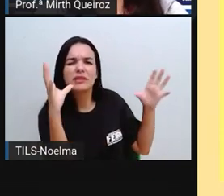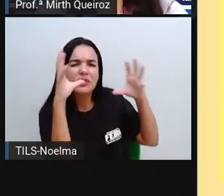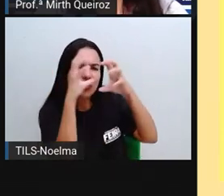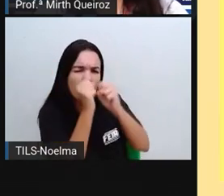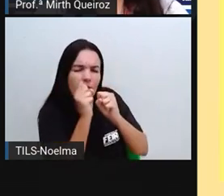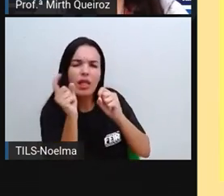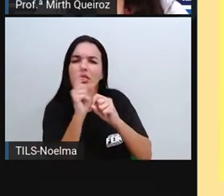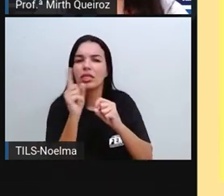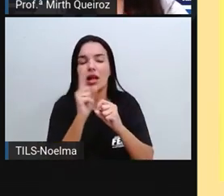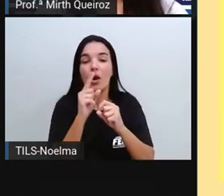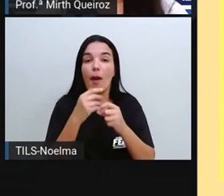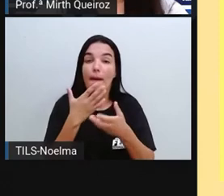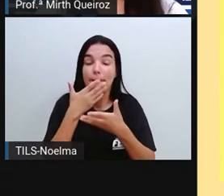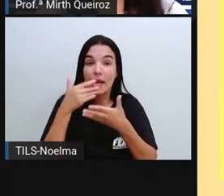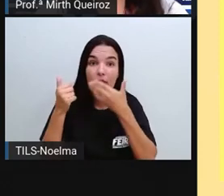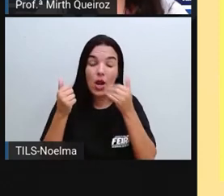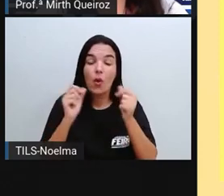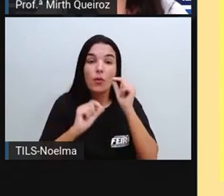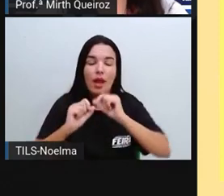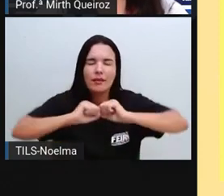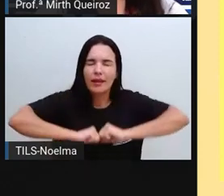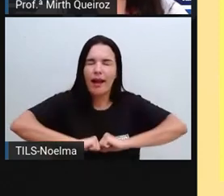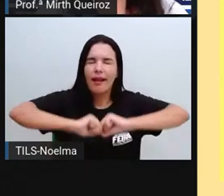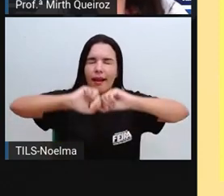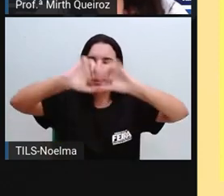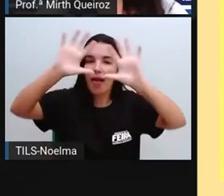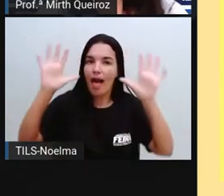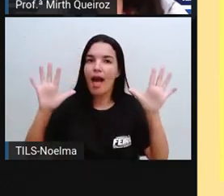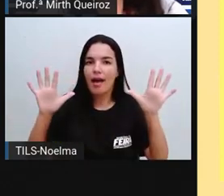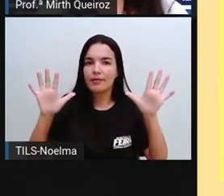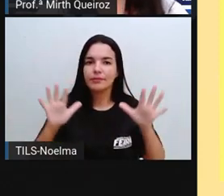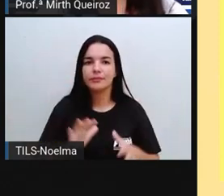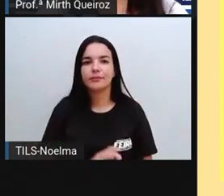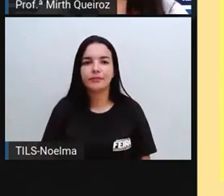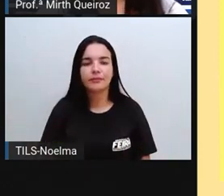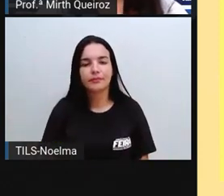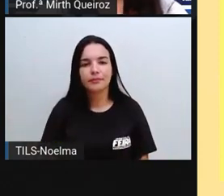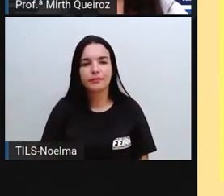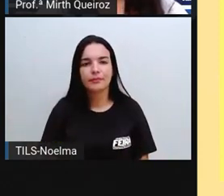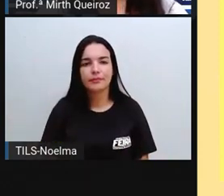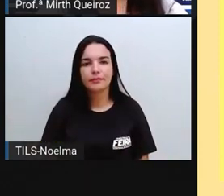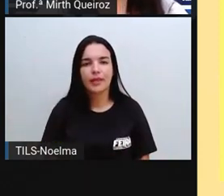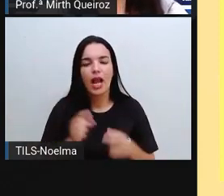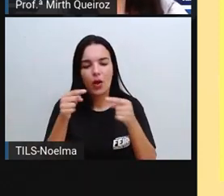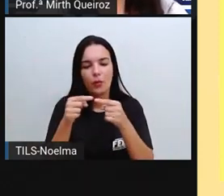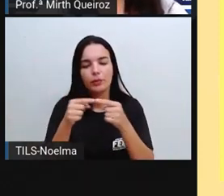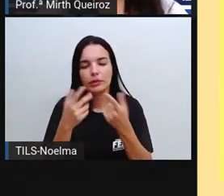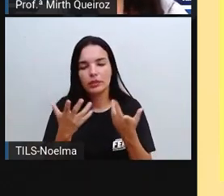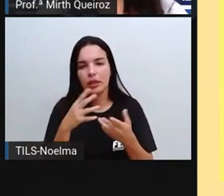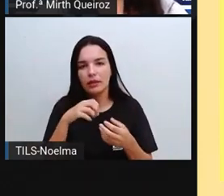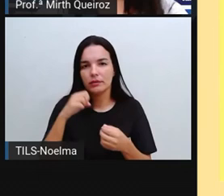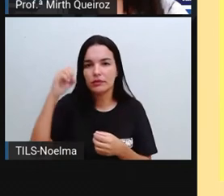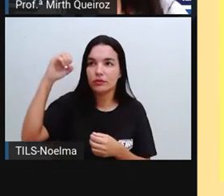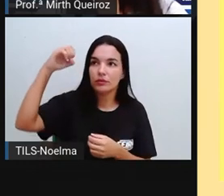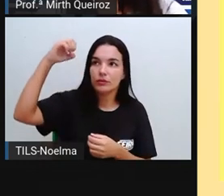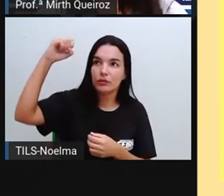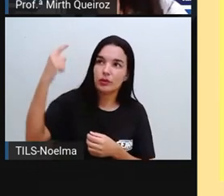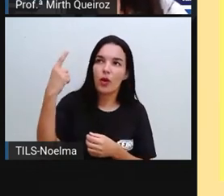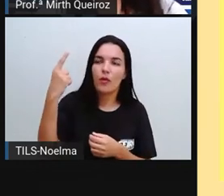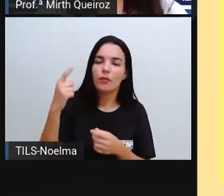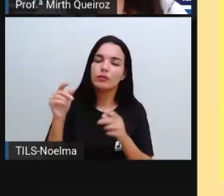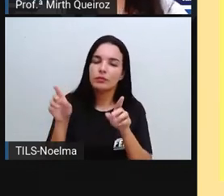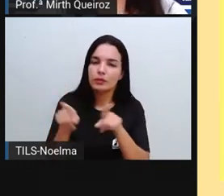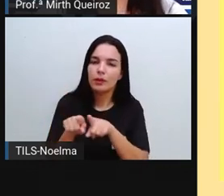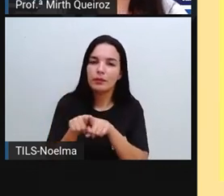exigem a energia artificial, né? Que é a lâmpada. Então, a gente deve combinar a iluminação natural com